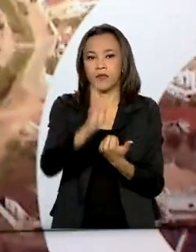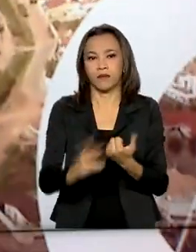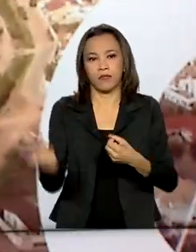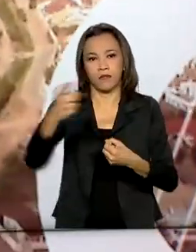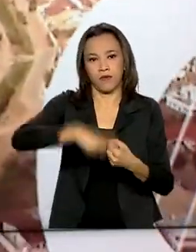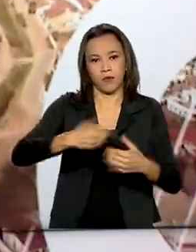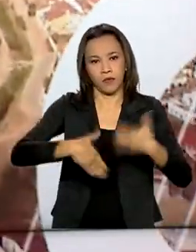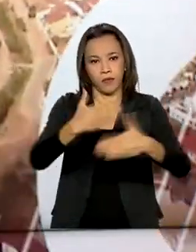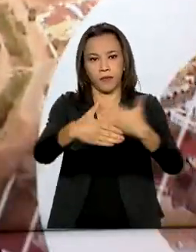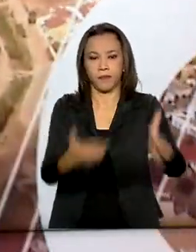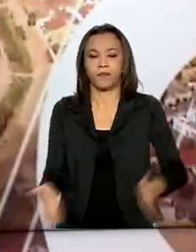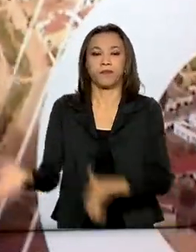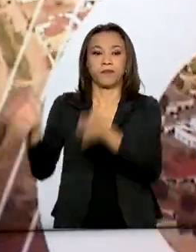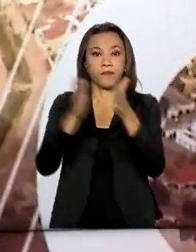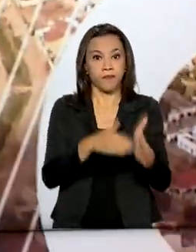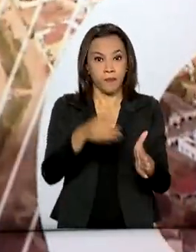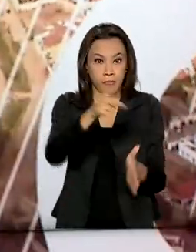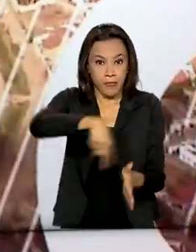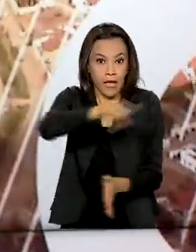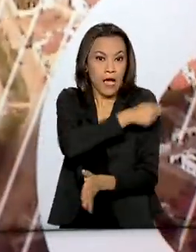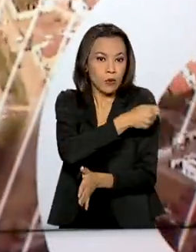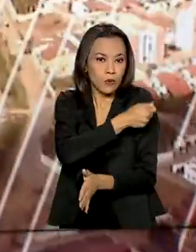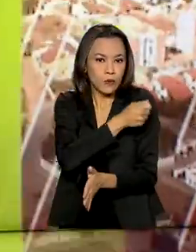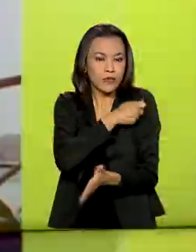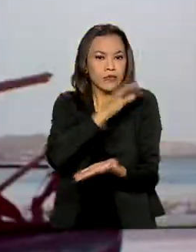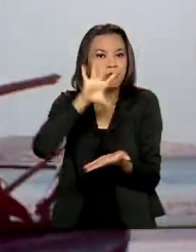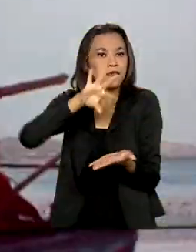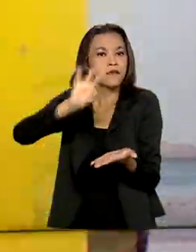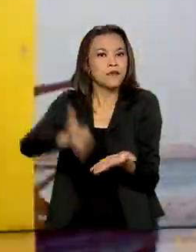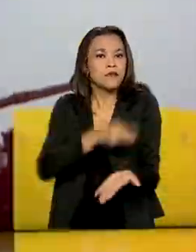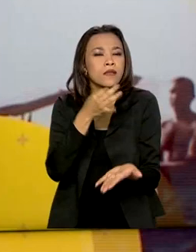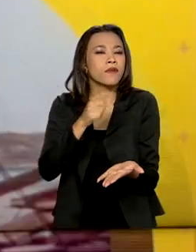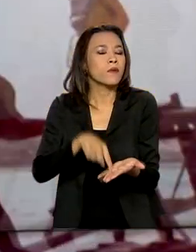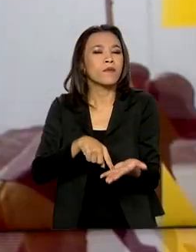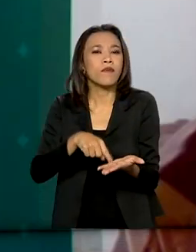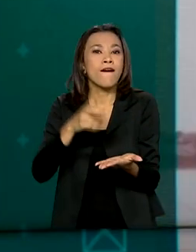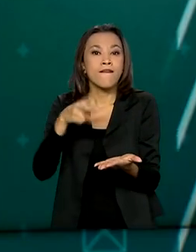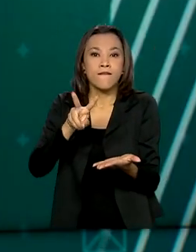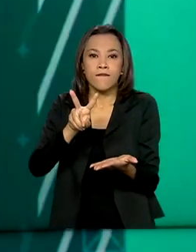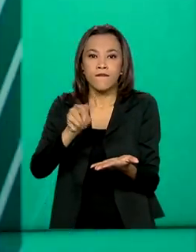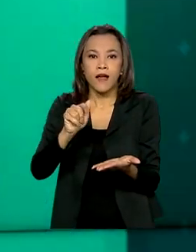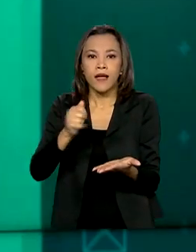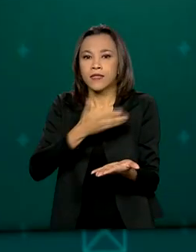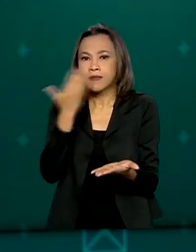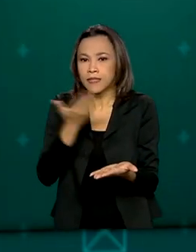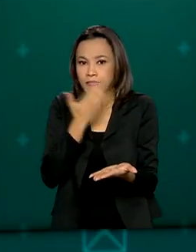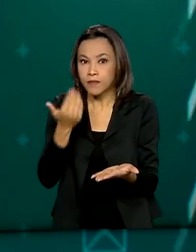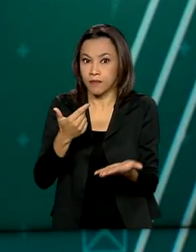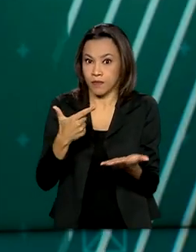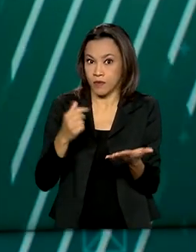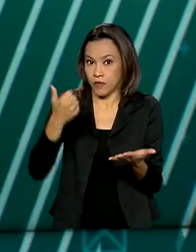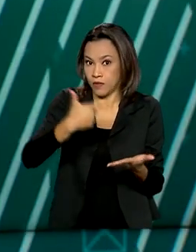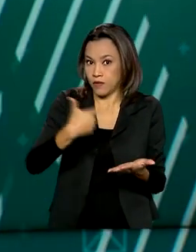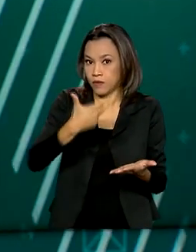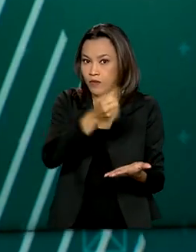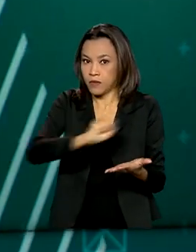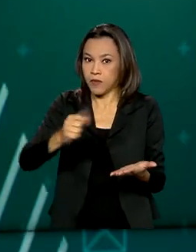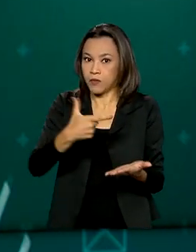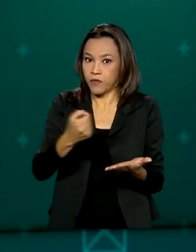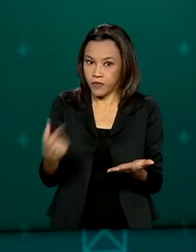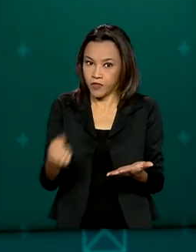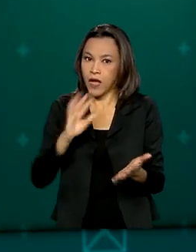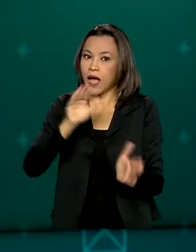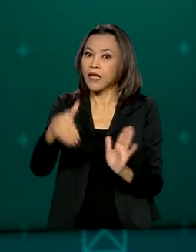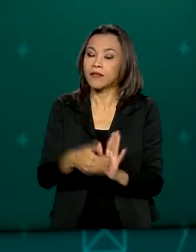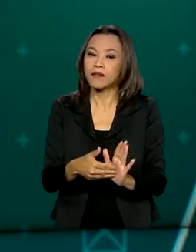Estudantes que se inscreveram para vagas remanescentes do FIES do segundo semestre de 2020 tem até 18 de dezembro para validar